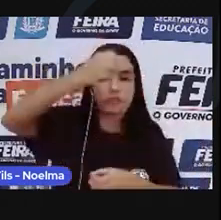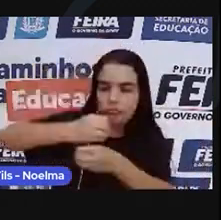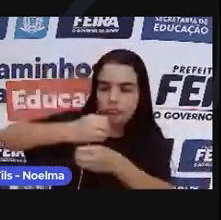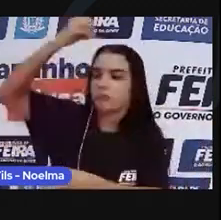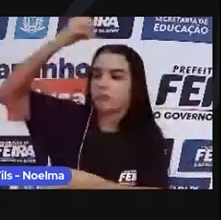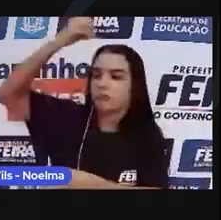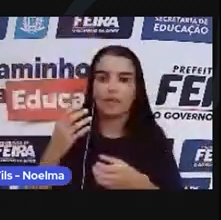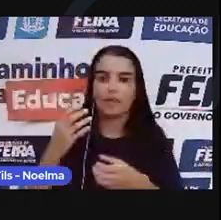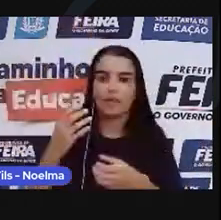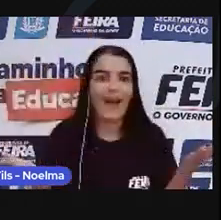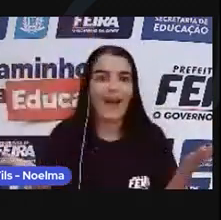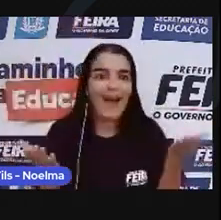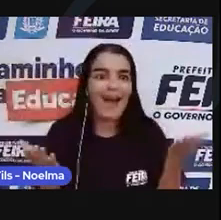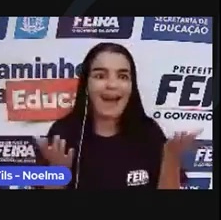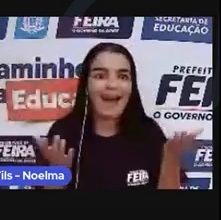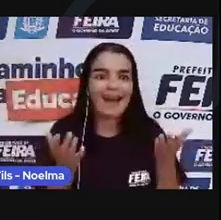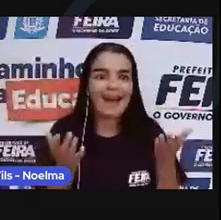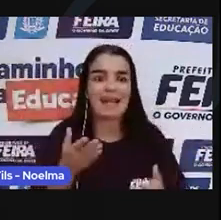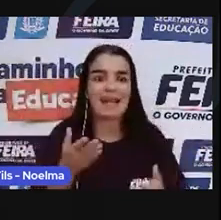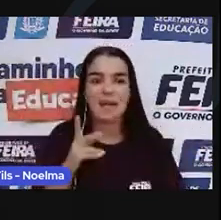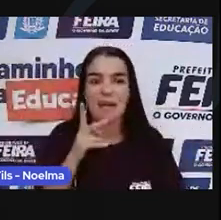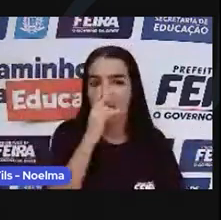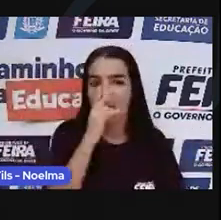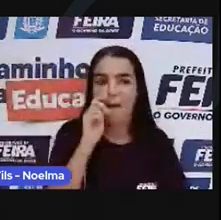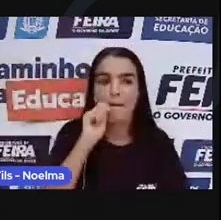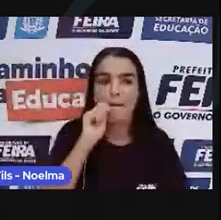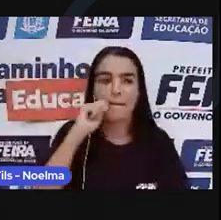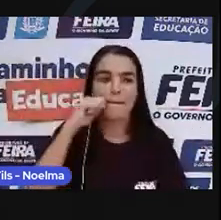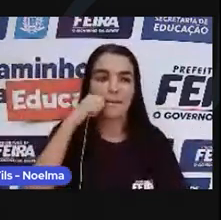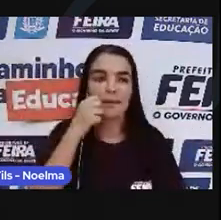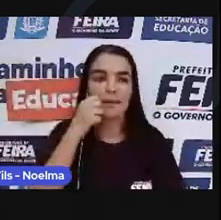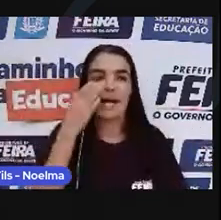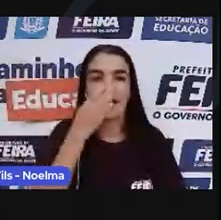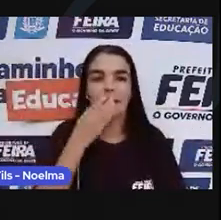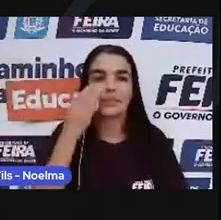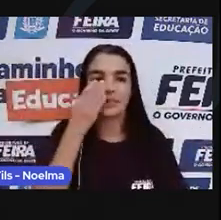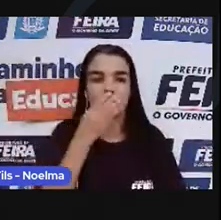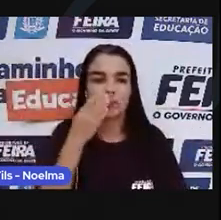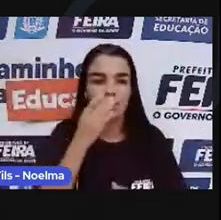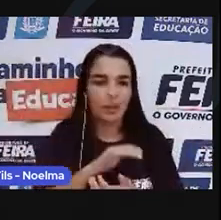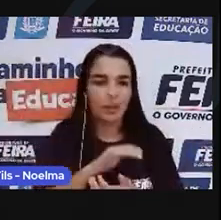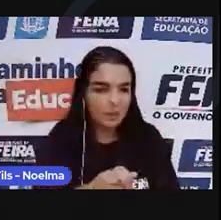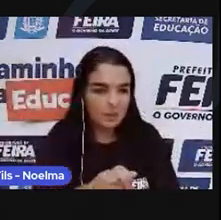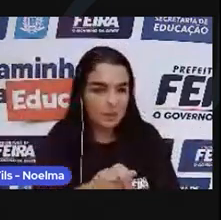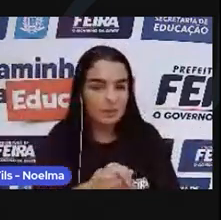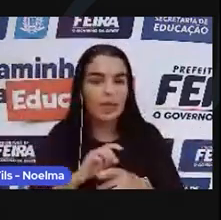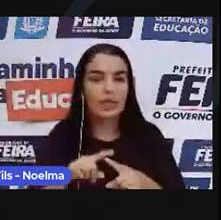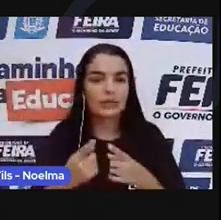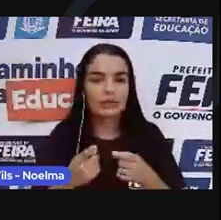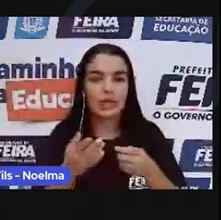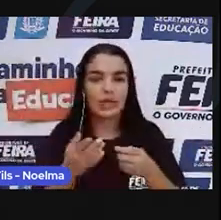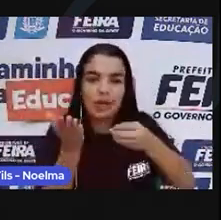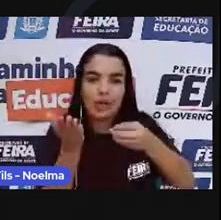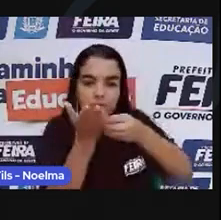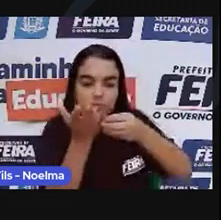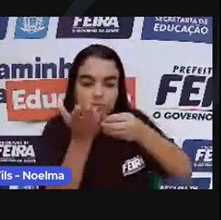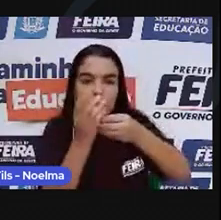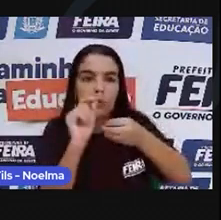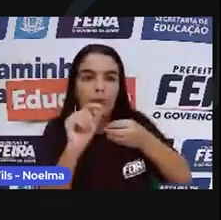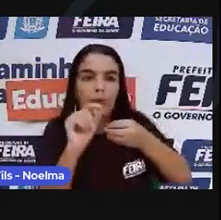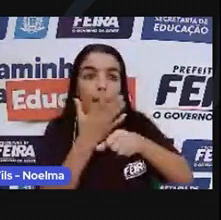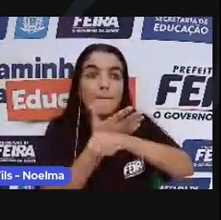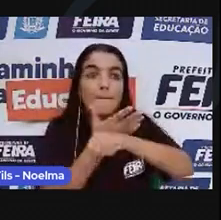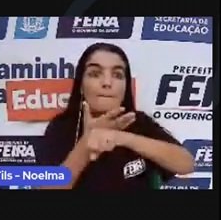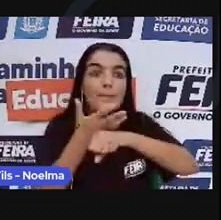origem aos famosos pães de açúcar. Na abertura do recipiente, ficava o açúcar branco, mais